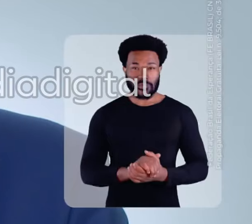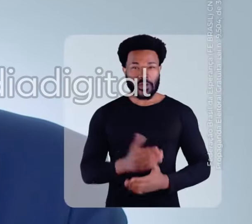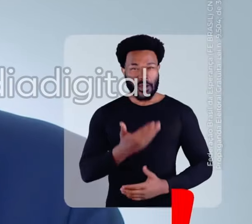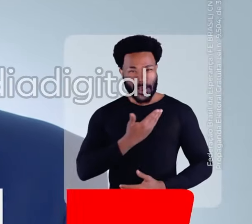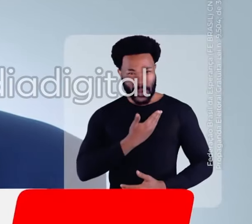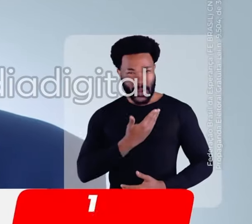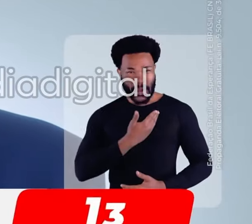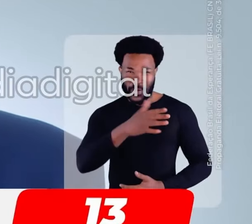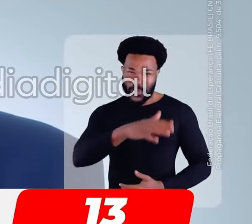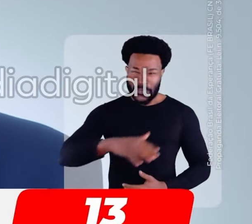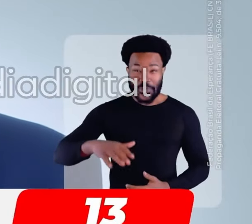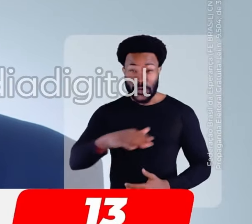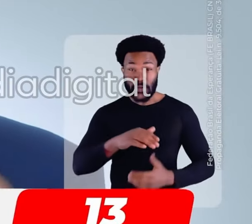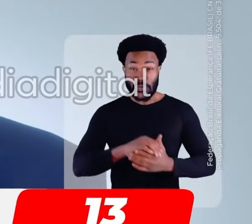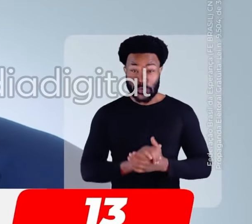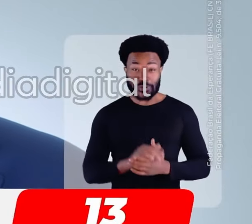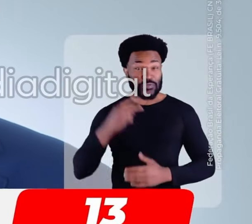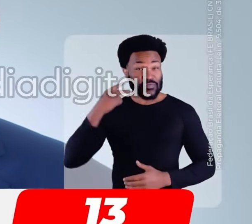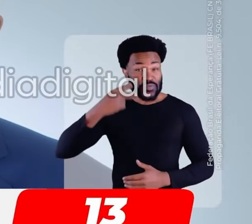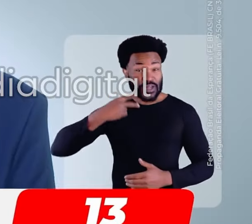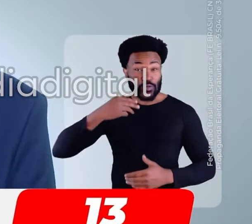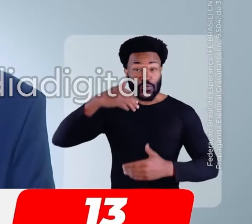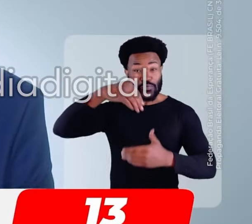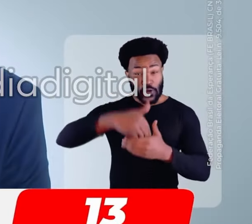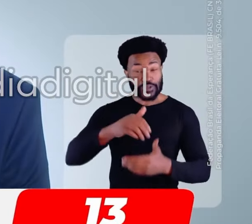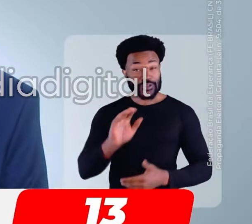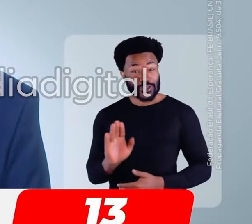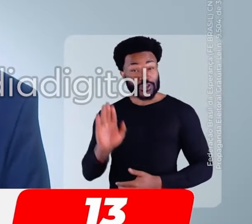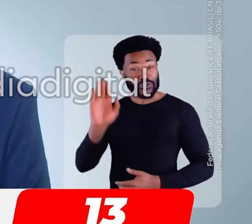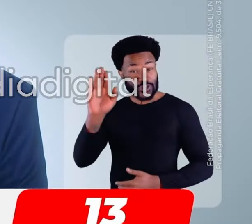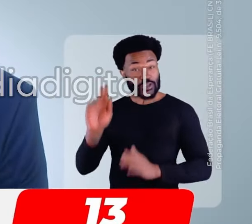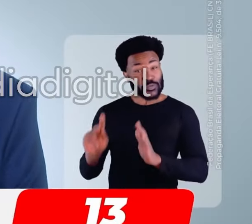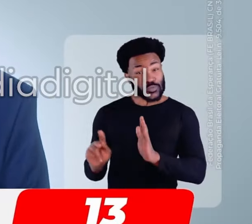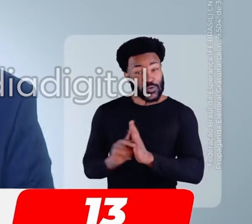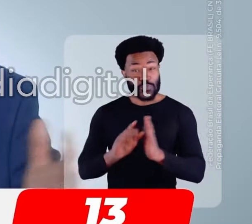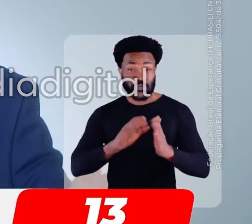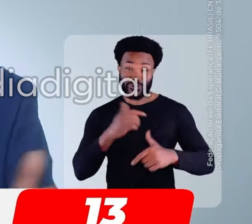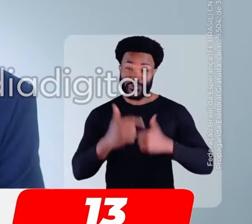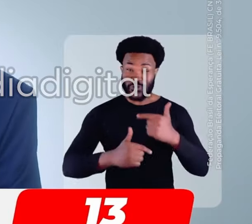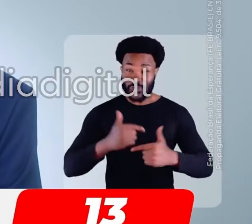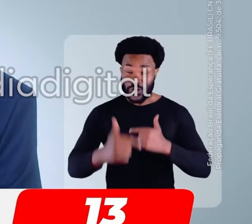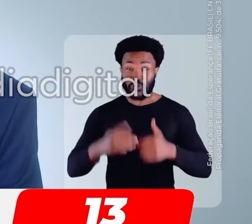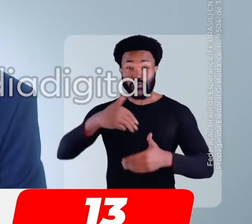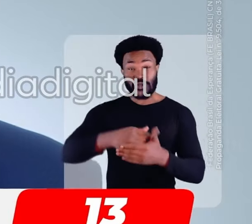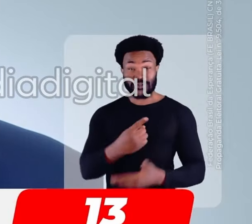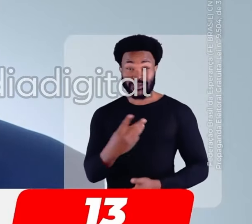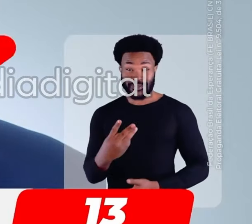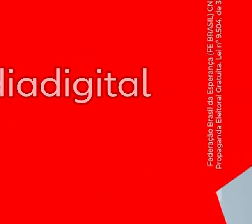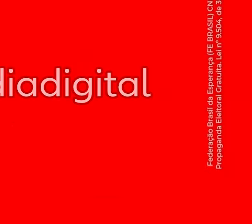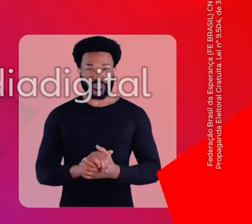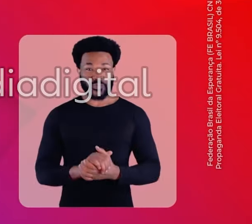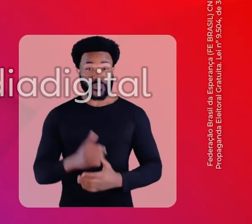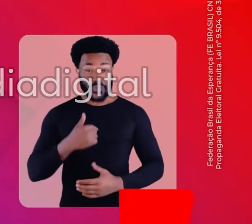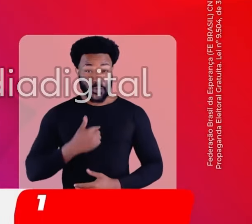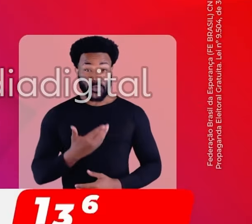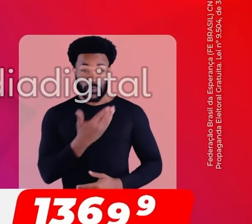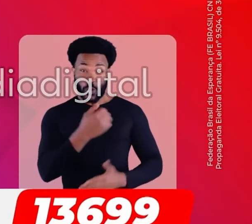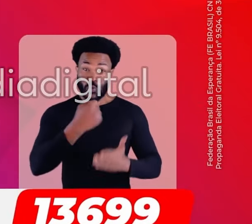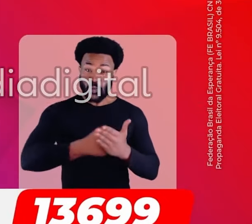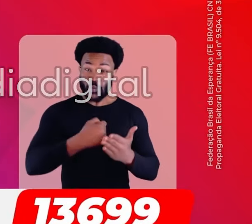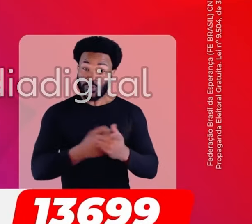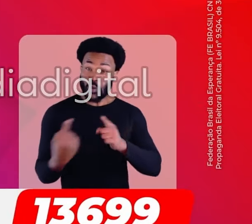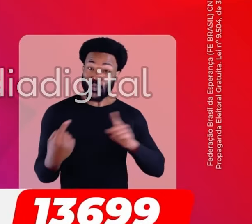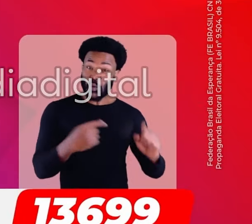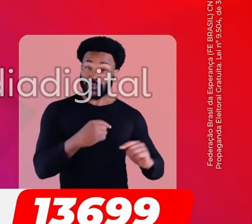Minhas amigas e meus amigos, para vereador, vote nos candidatos e candidatas do Partido dos Trabalhadores. Vote 13. Alessandro Guedes